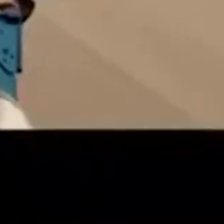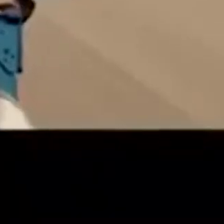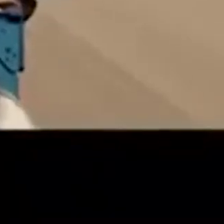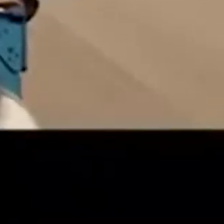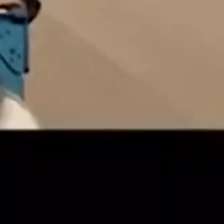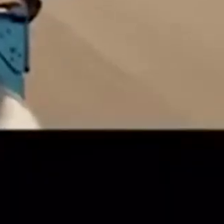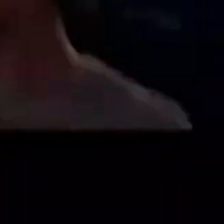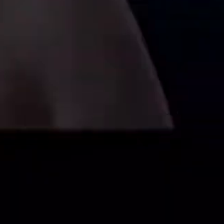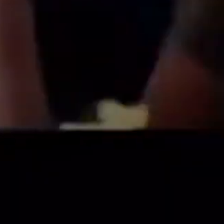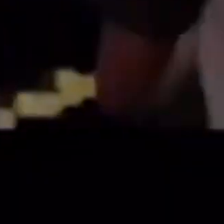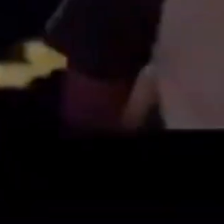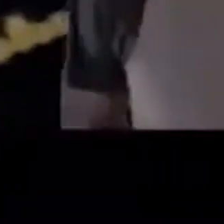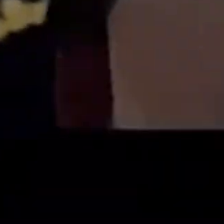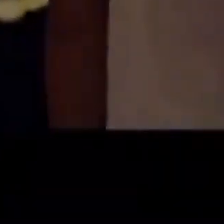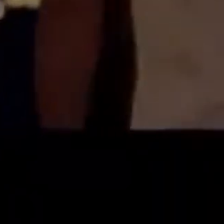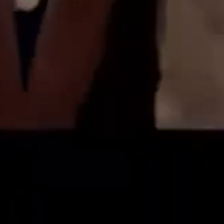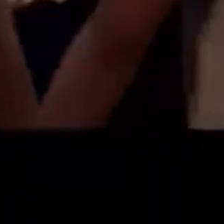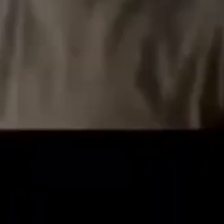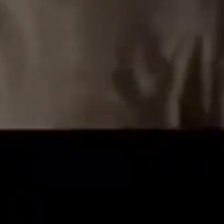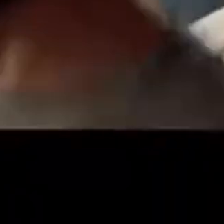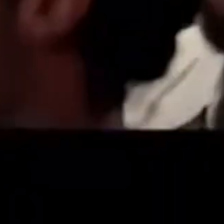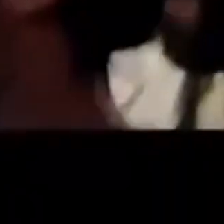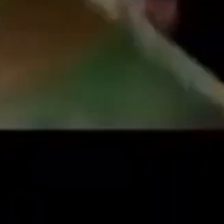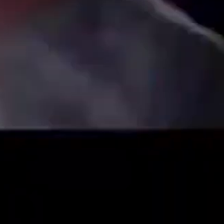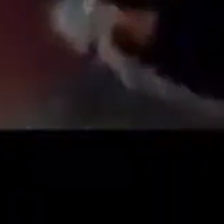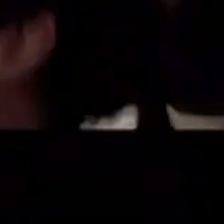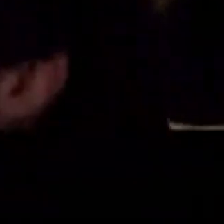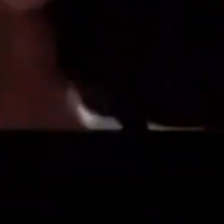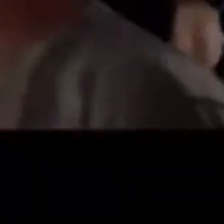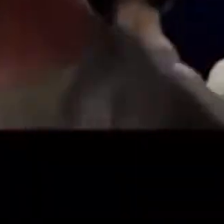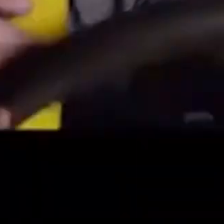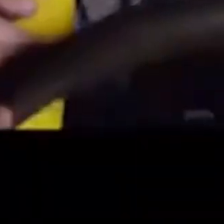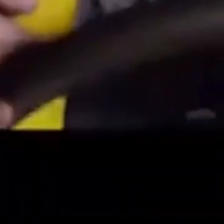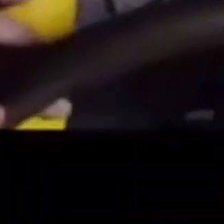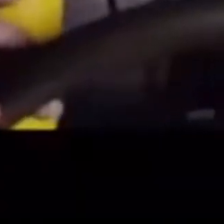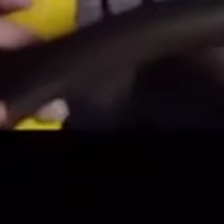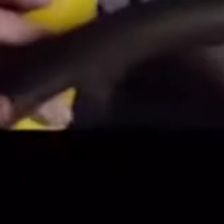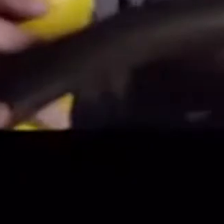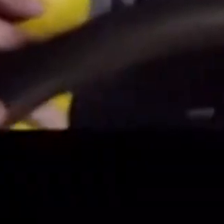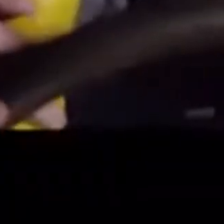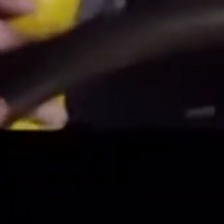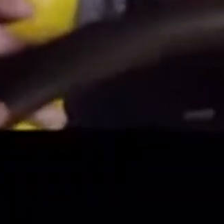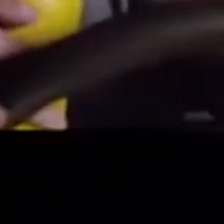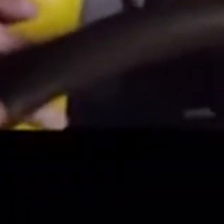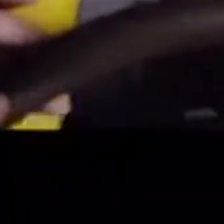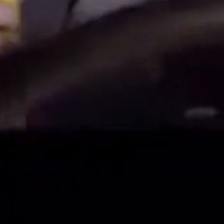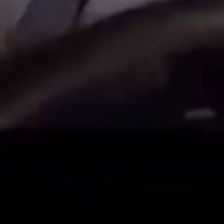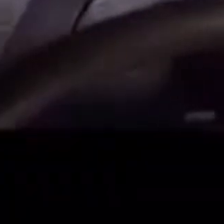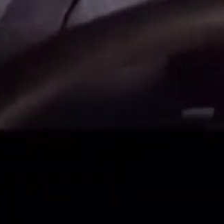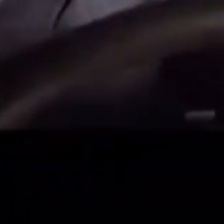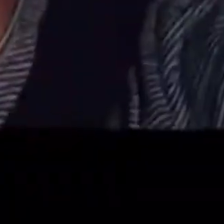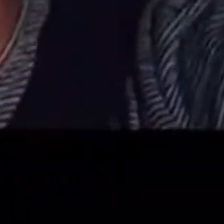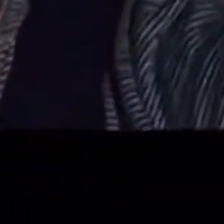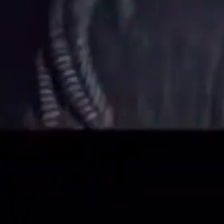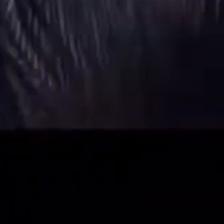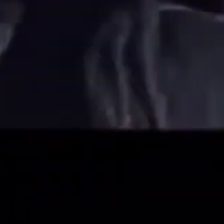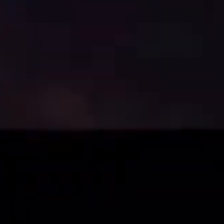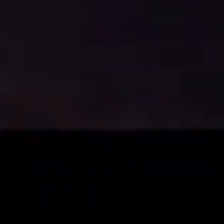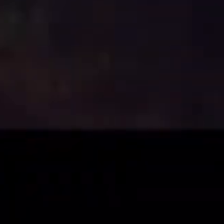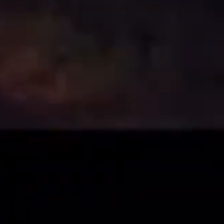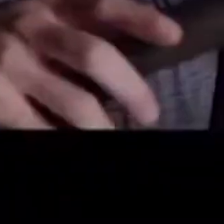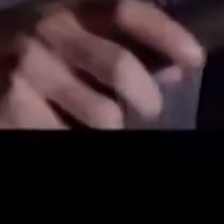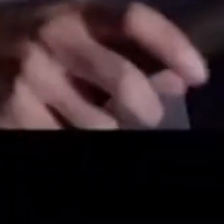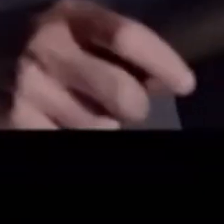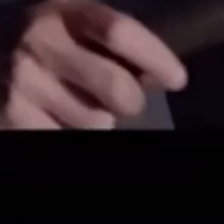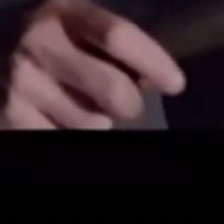pegar uma estrada, curtir, fazer tudo o que te faz bem. O que te faz sentir livre, dono do seu nariz, do seu